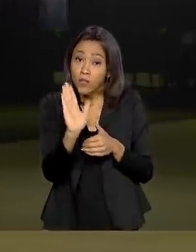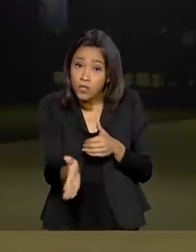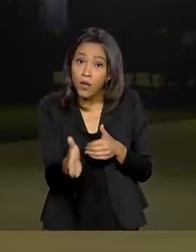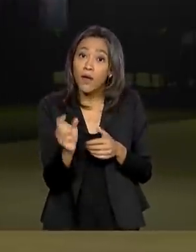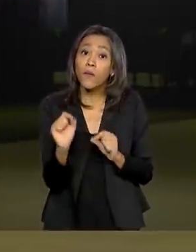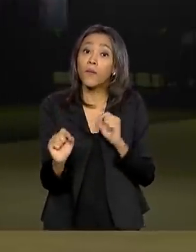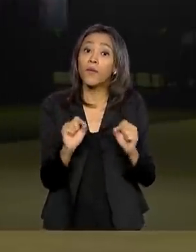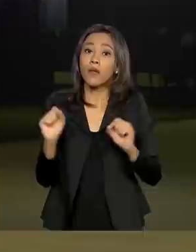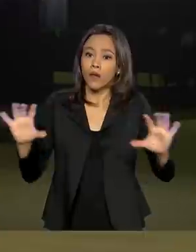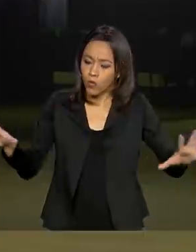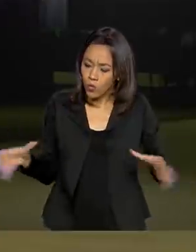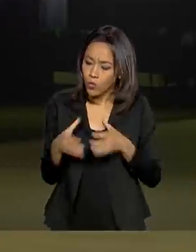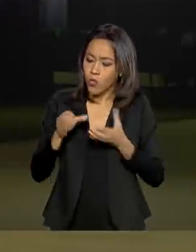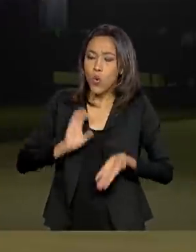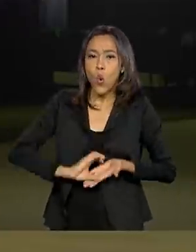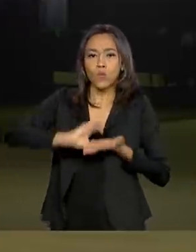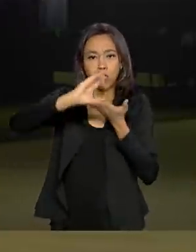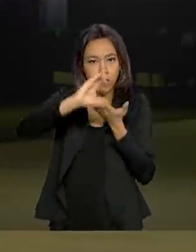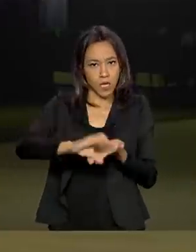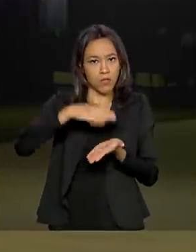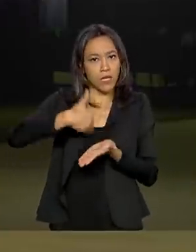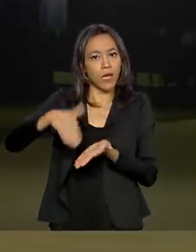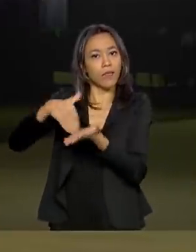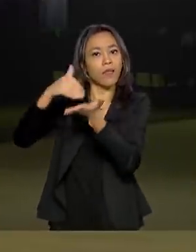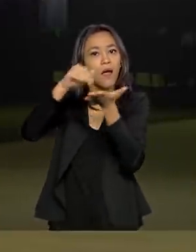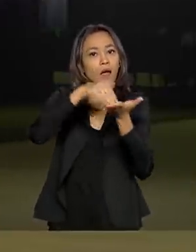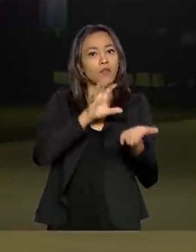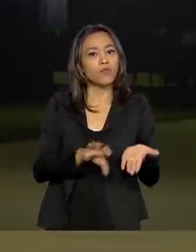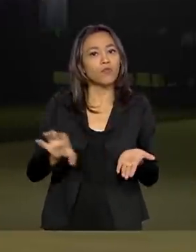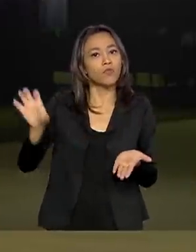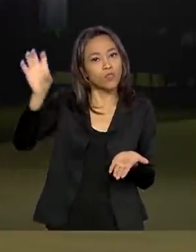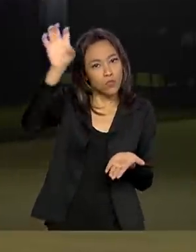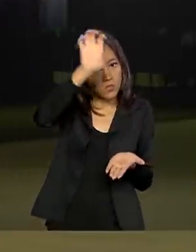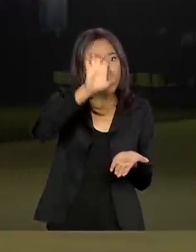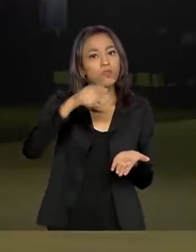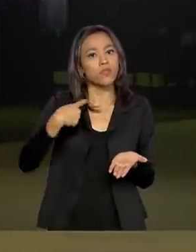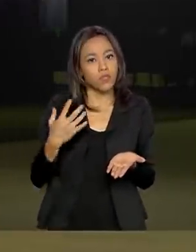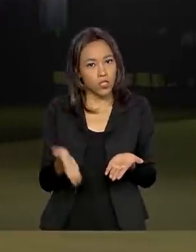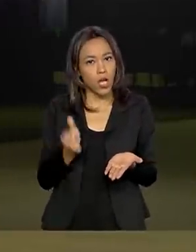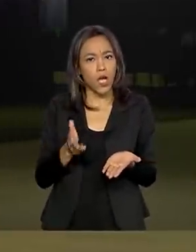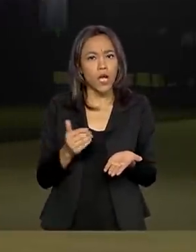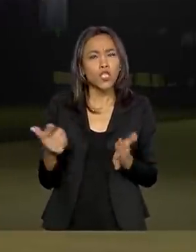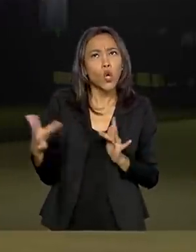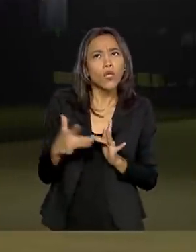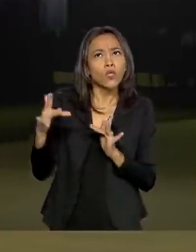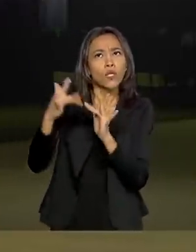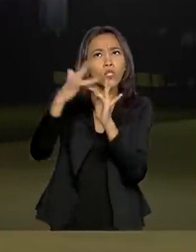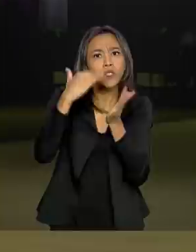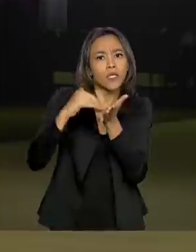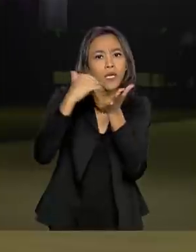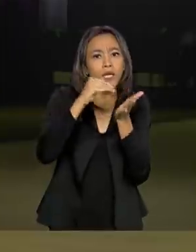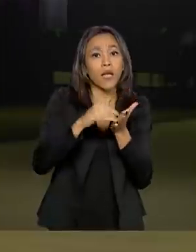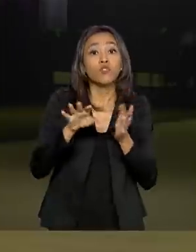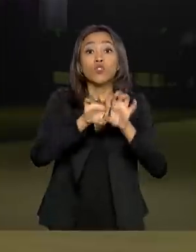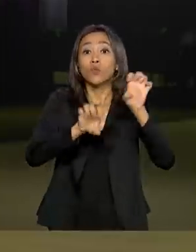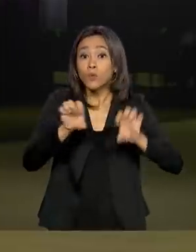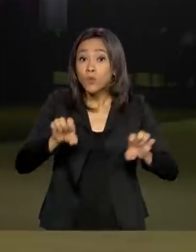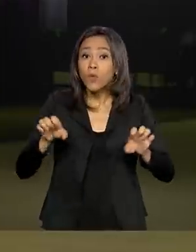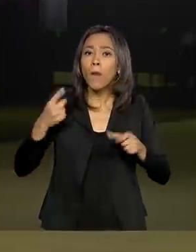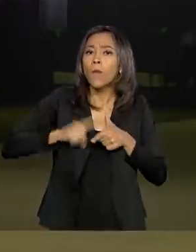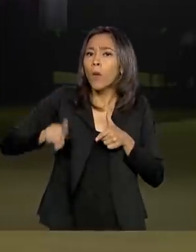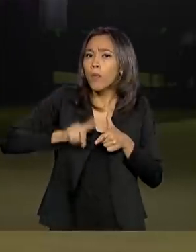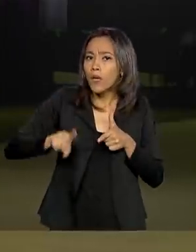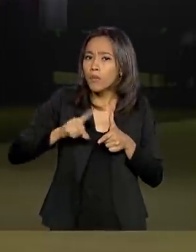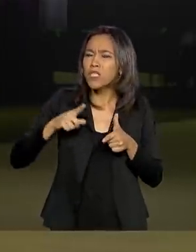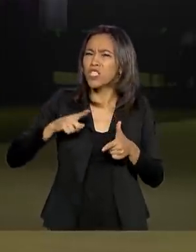um conselho de secretários de transportes, presidido pelo Ministério da Infraestrutura. A gente, com esses secretários, conseguimos enxergar problemas que